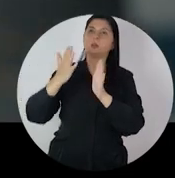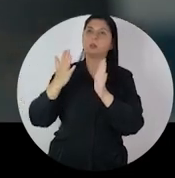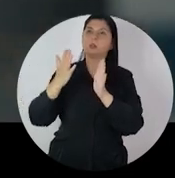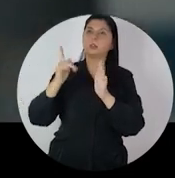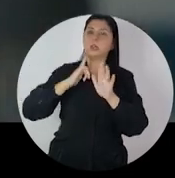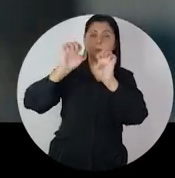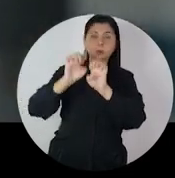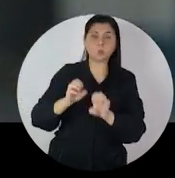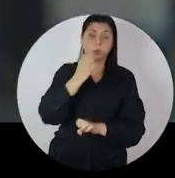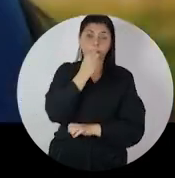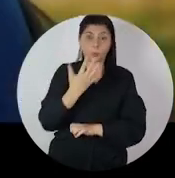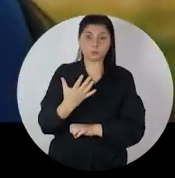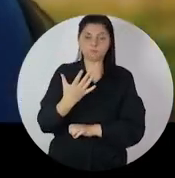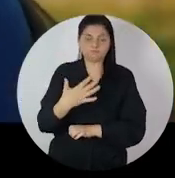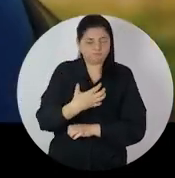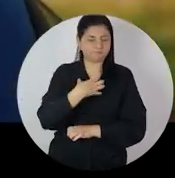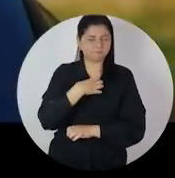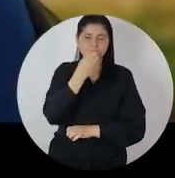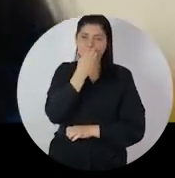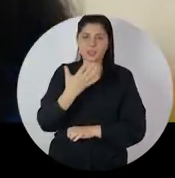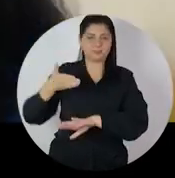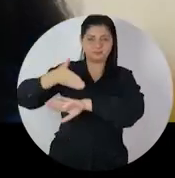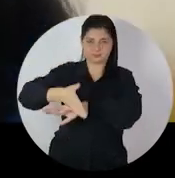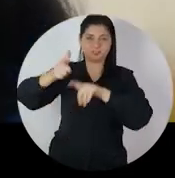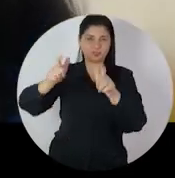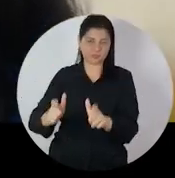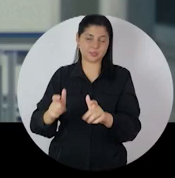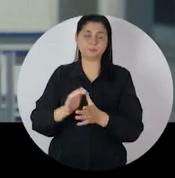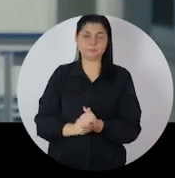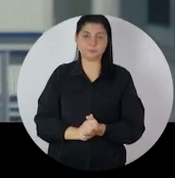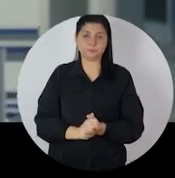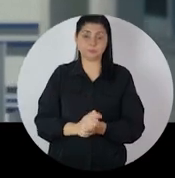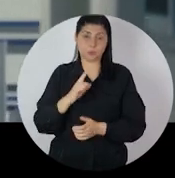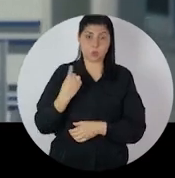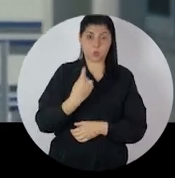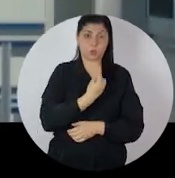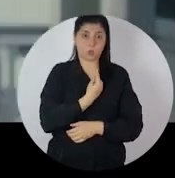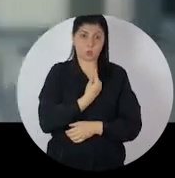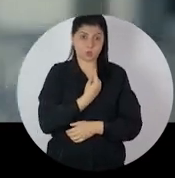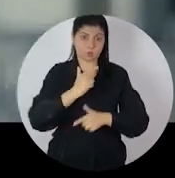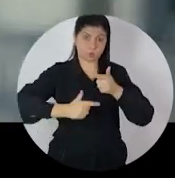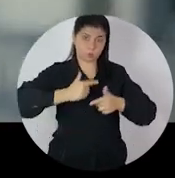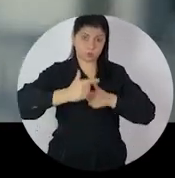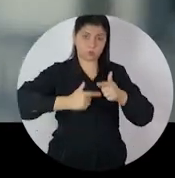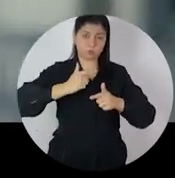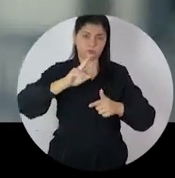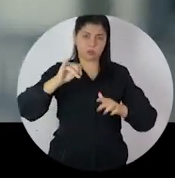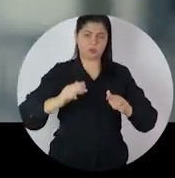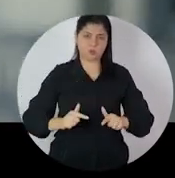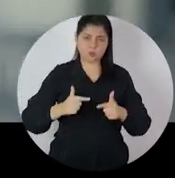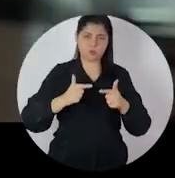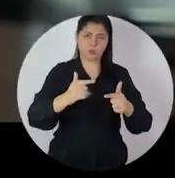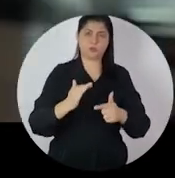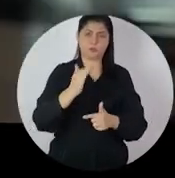pintado, você olha para um lugar que tem uma estrutura boa. Você sente a vontade de estar nesse lugar, entendeu? O que nós estamos fazendo e